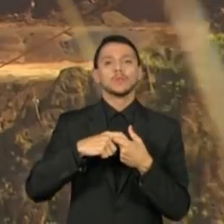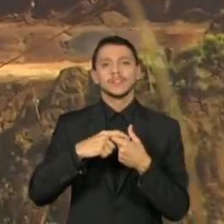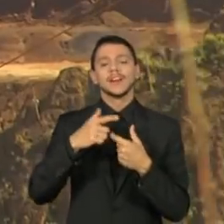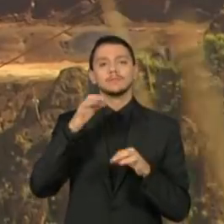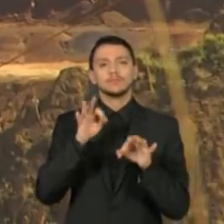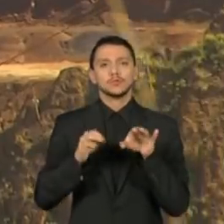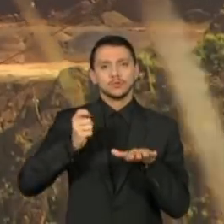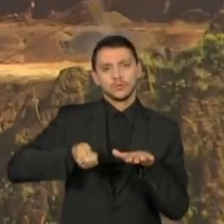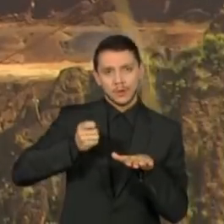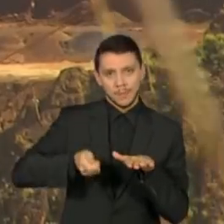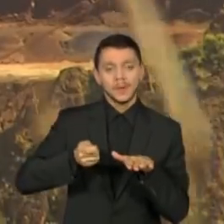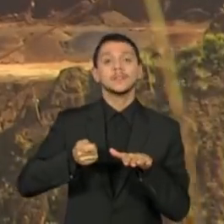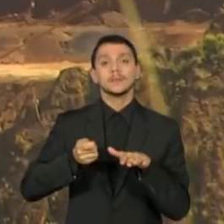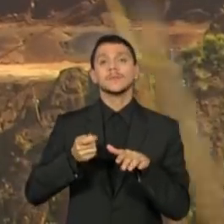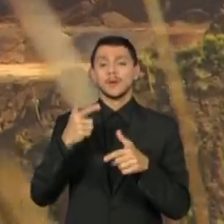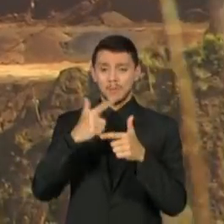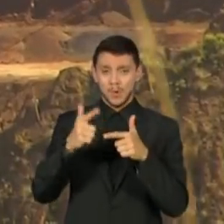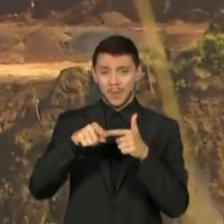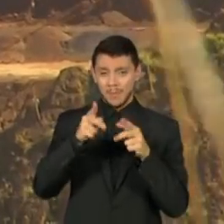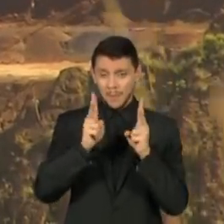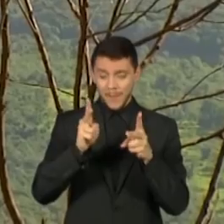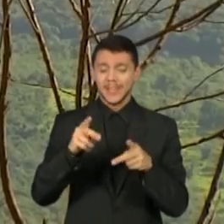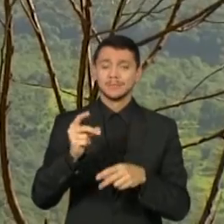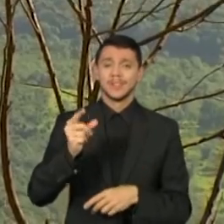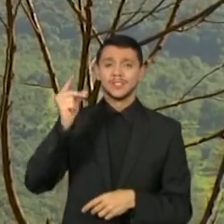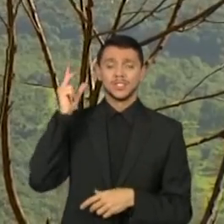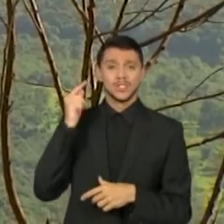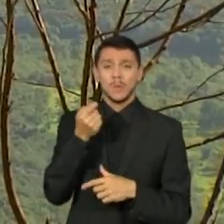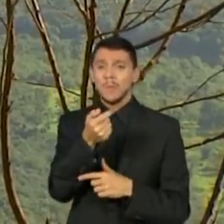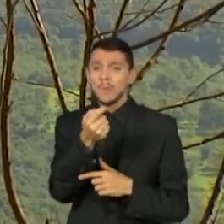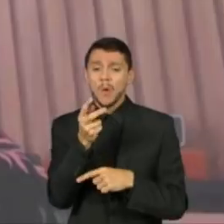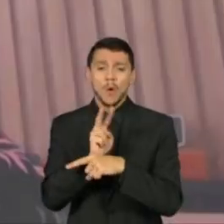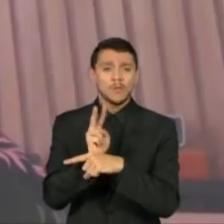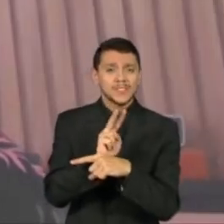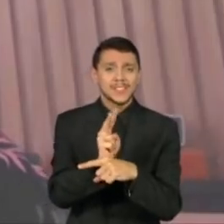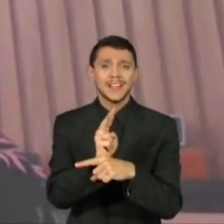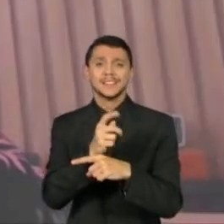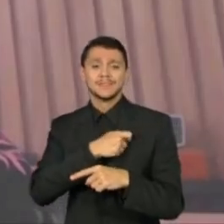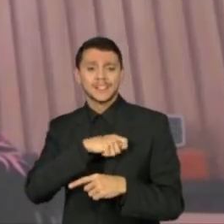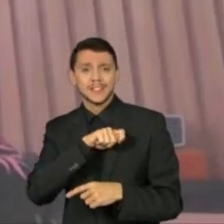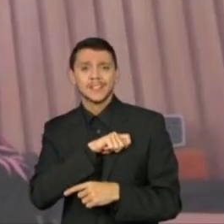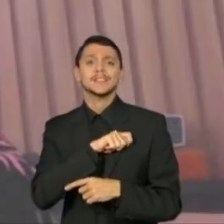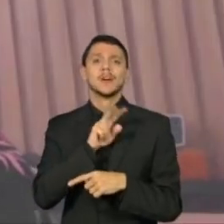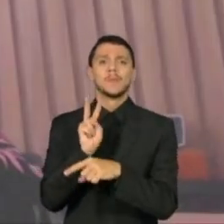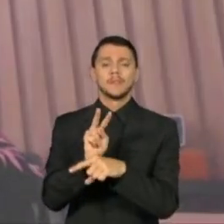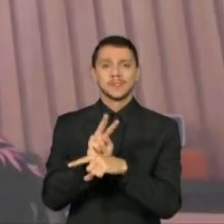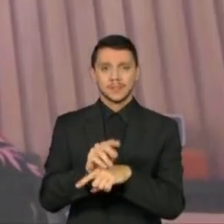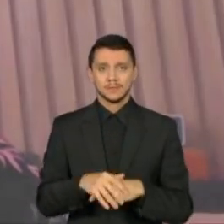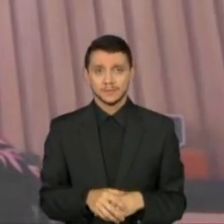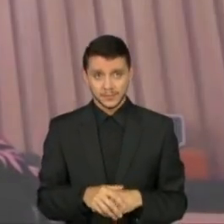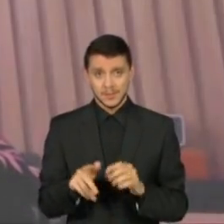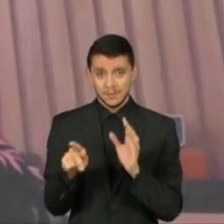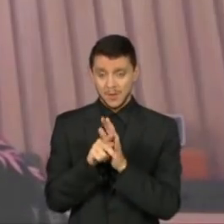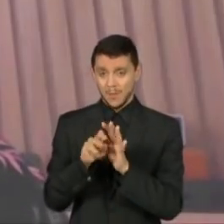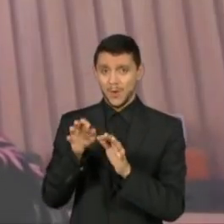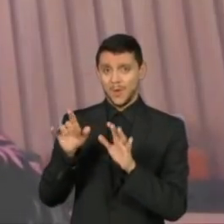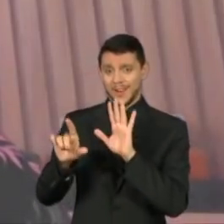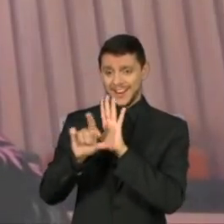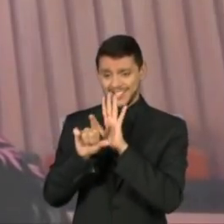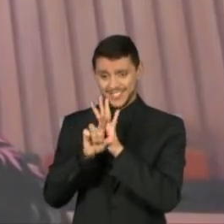e conta com pouca fiscalização e prevenção. O Legislativo reagiu afrouxando a legislação ambiental,